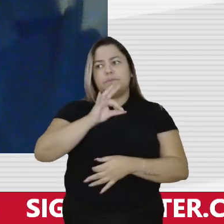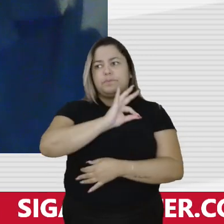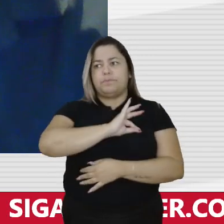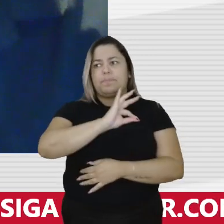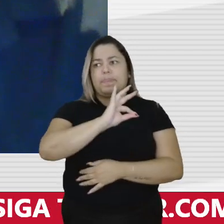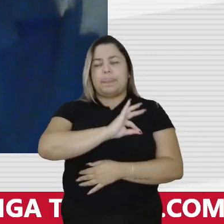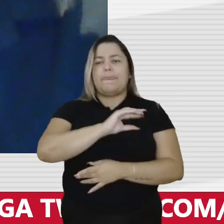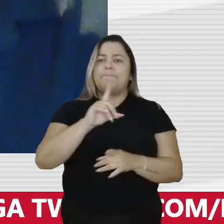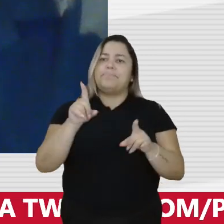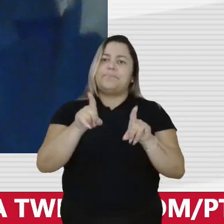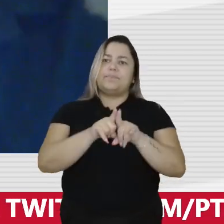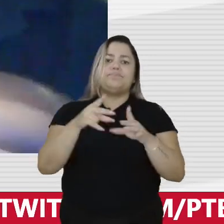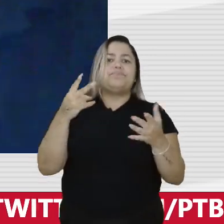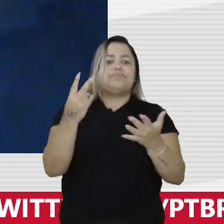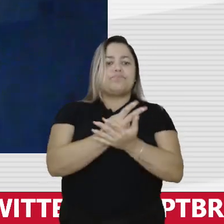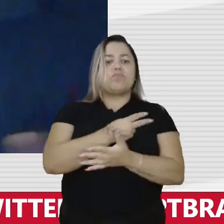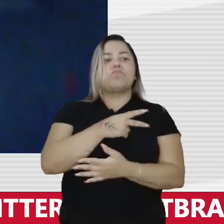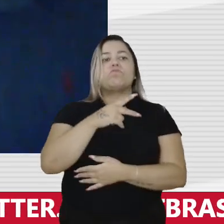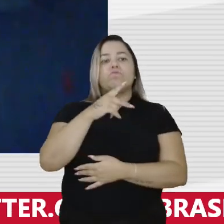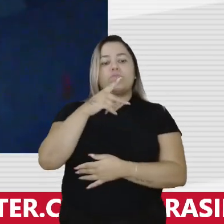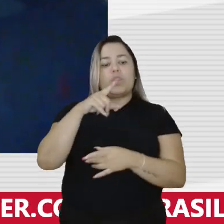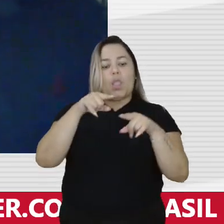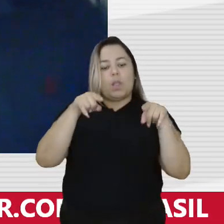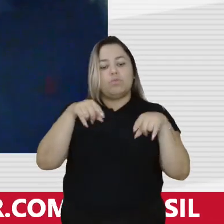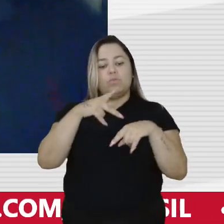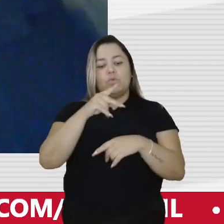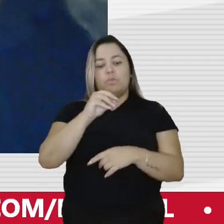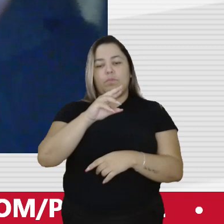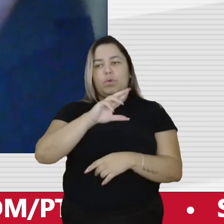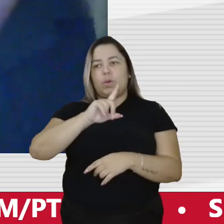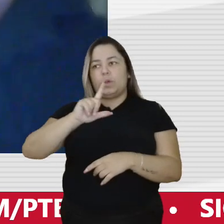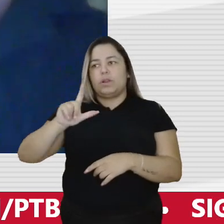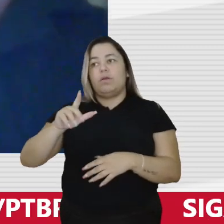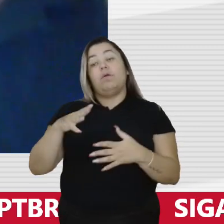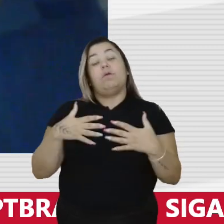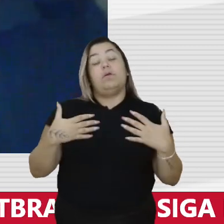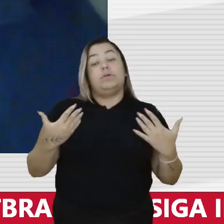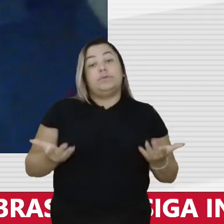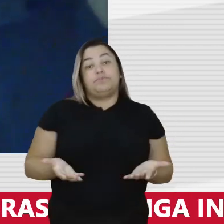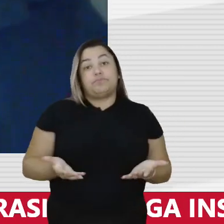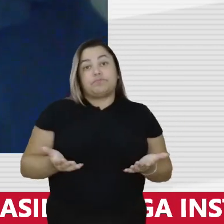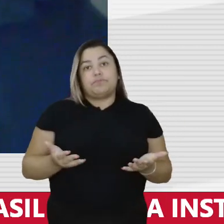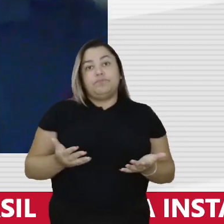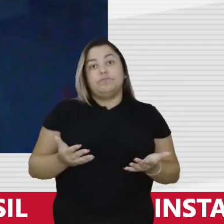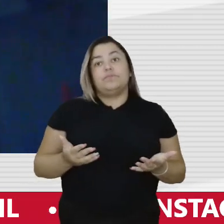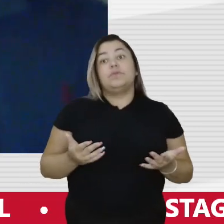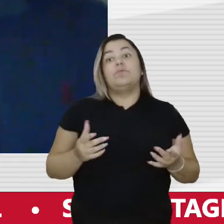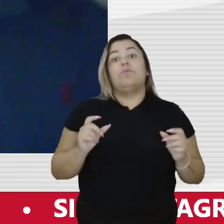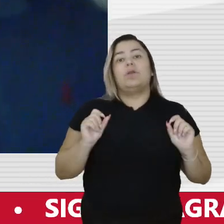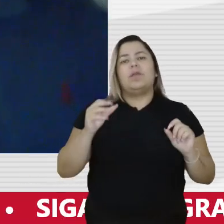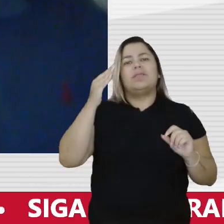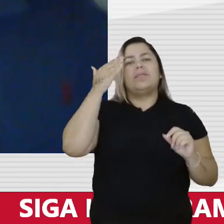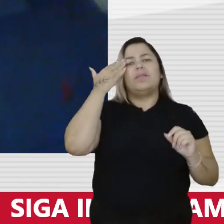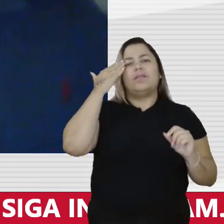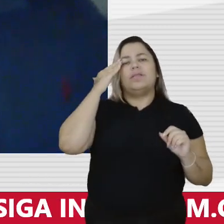passava no porão? Sim, eu acho o seguinte, vamos lá. A primeira questão é entender